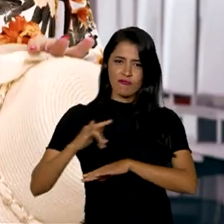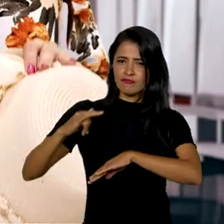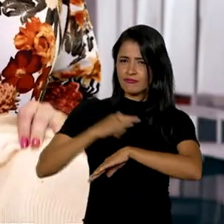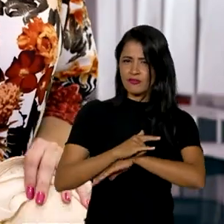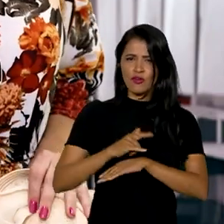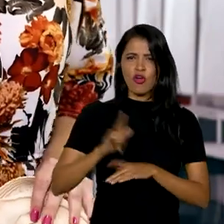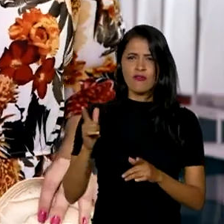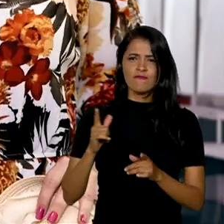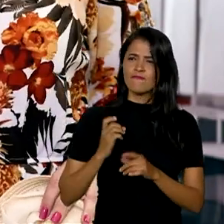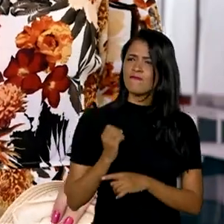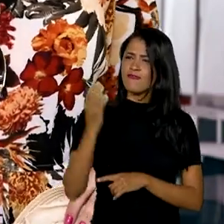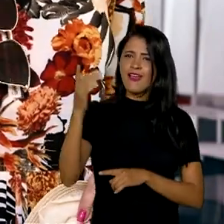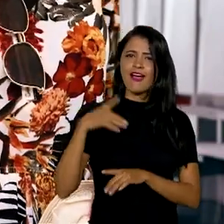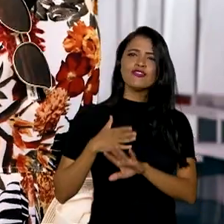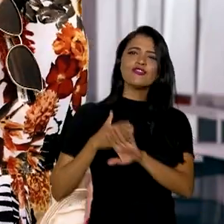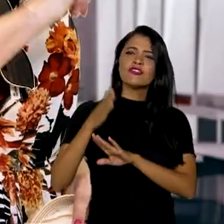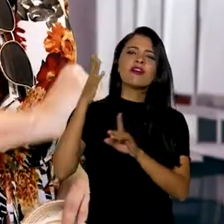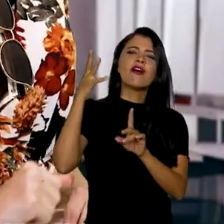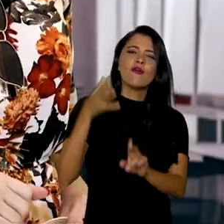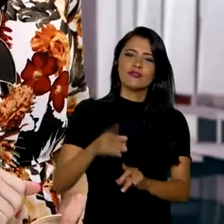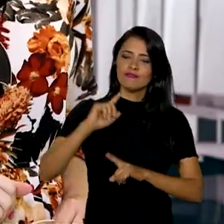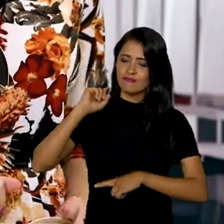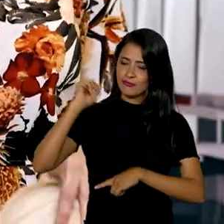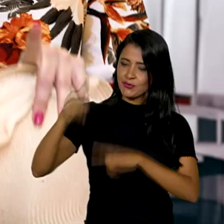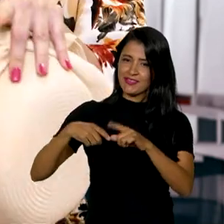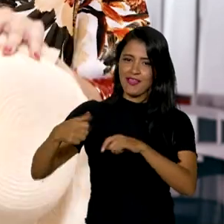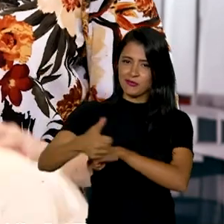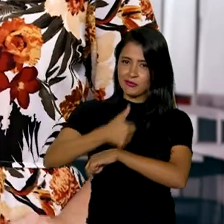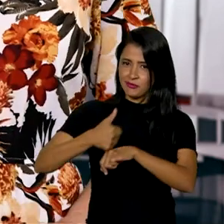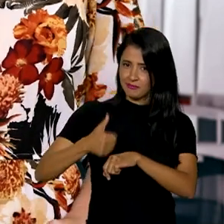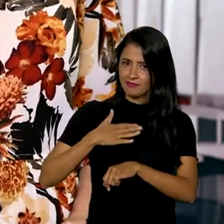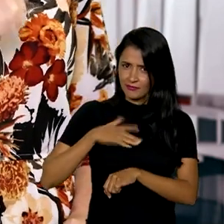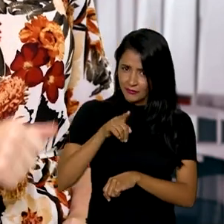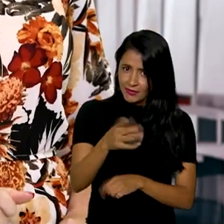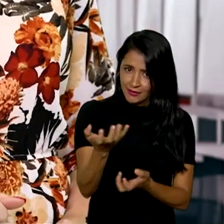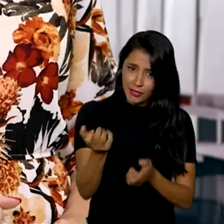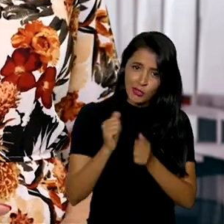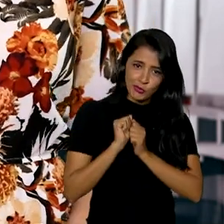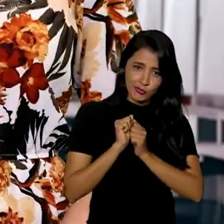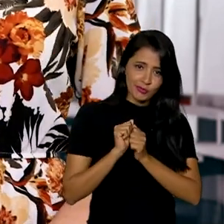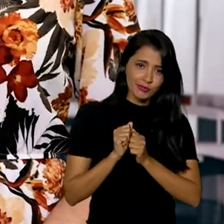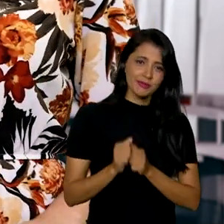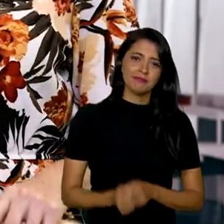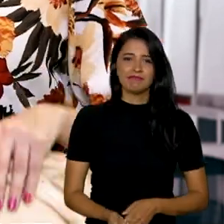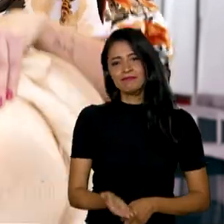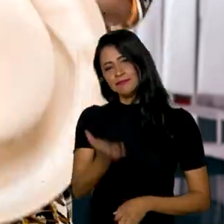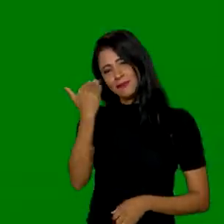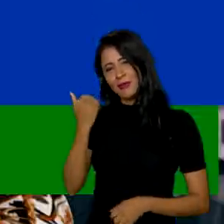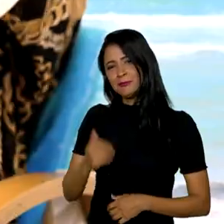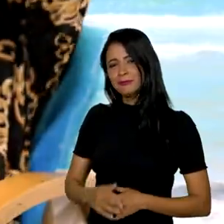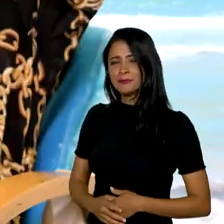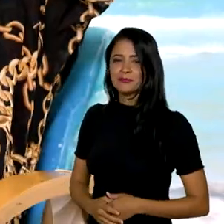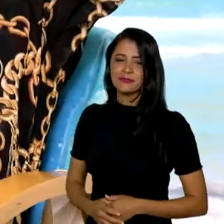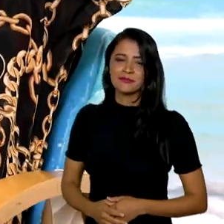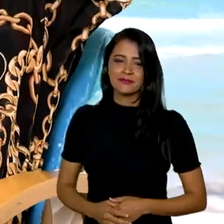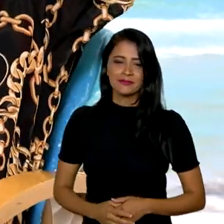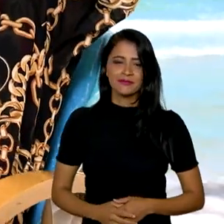numa grande viagem com destino ao sucesso profissional. E você, quer vir comigo? Então partiu!